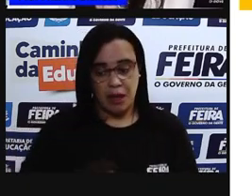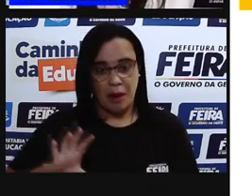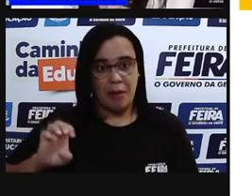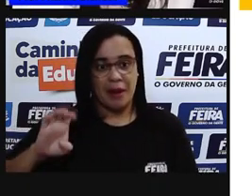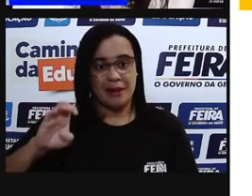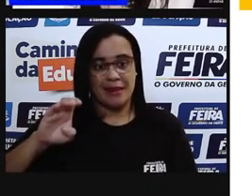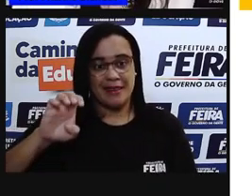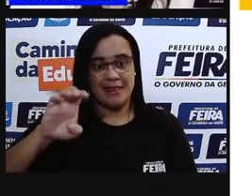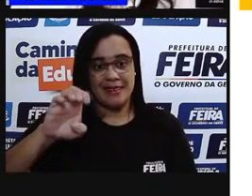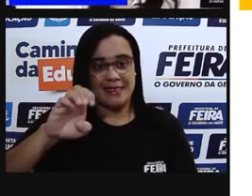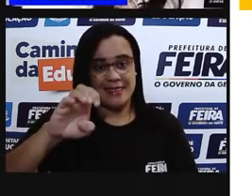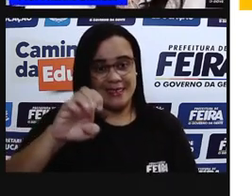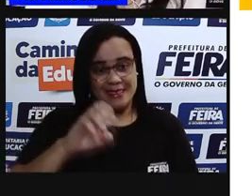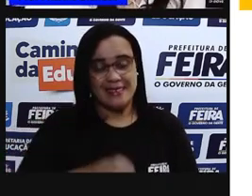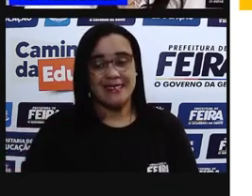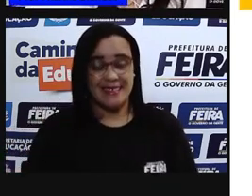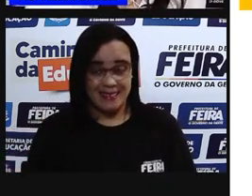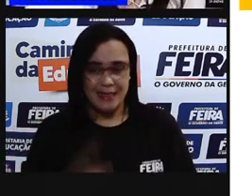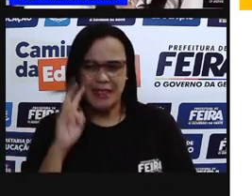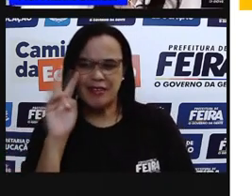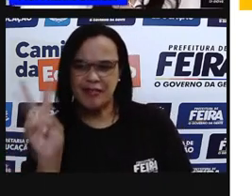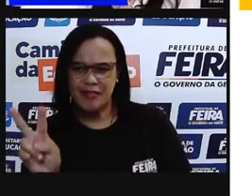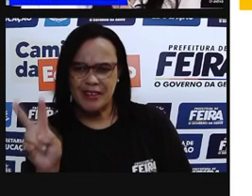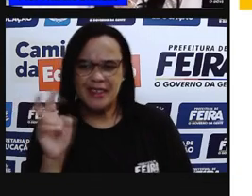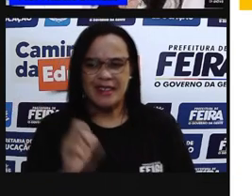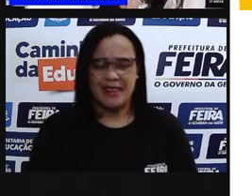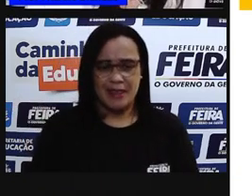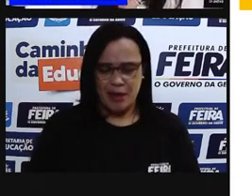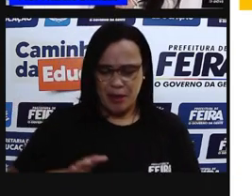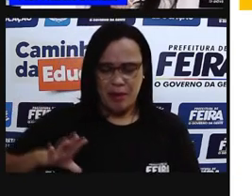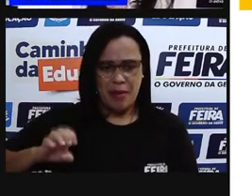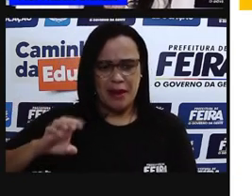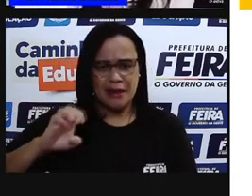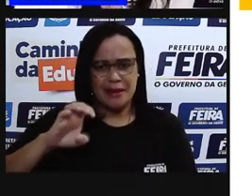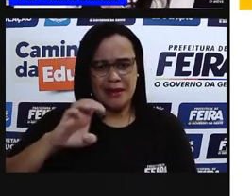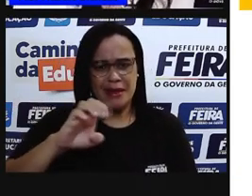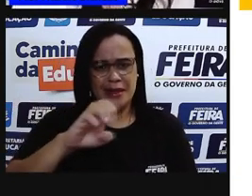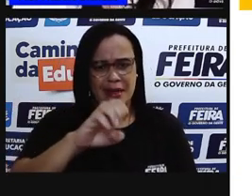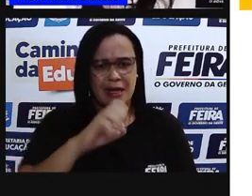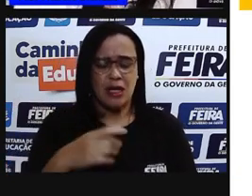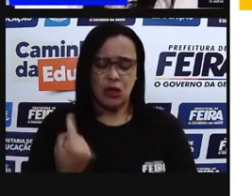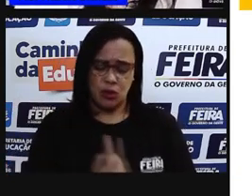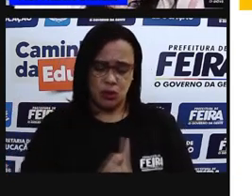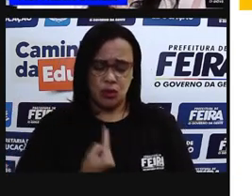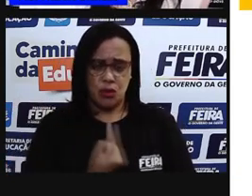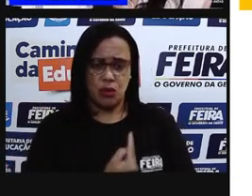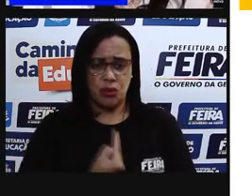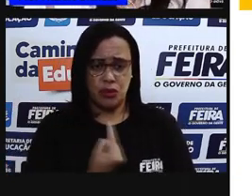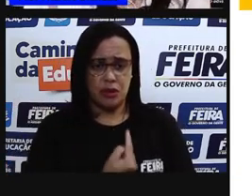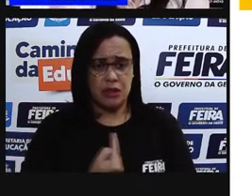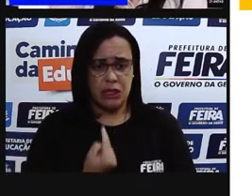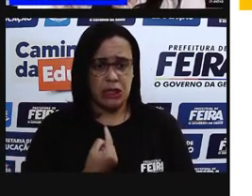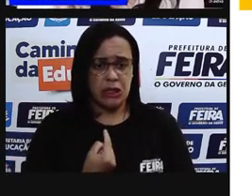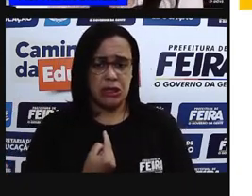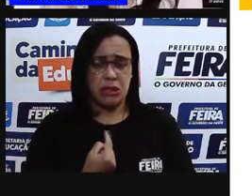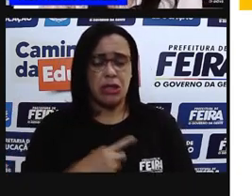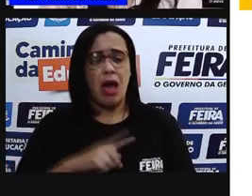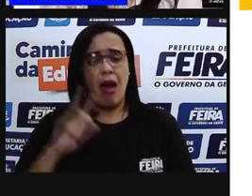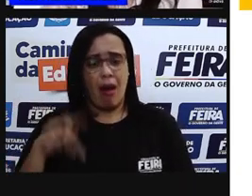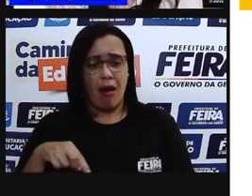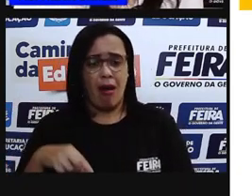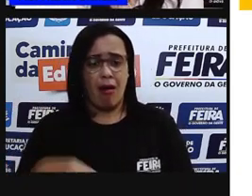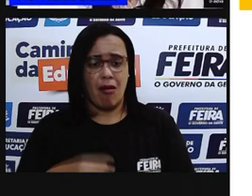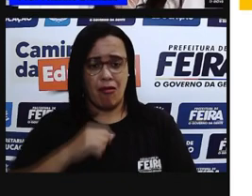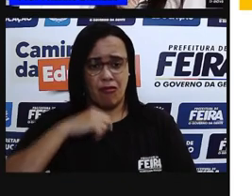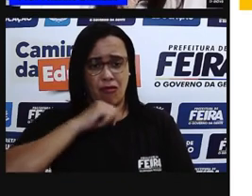o mundo das bactérias. E aí a vê uma bactéria e ela diz assim, ó, estou tão sozinha. Vou me duplicar. Ó, atenção